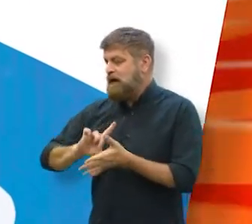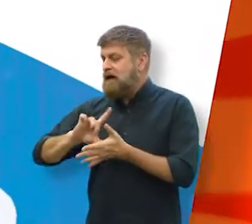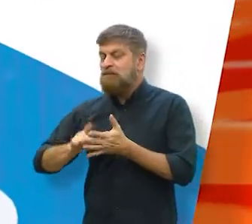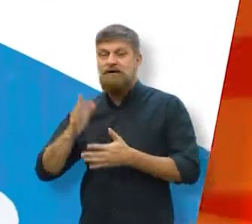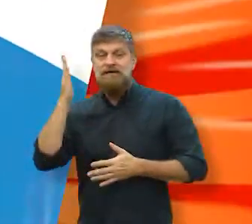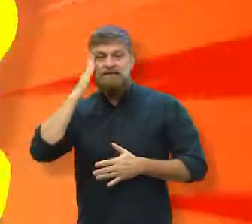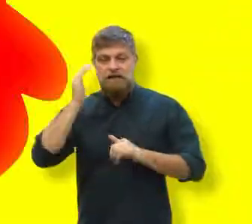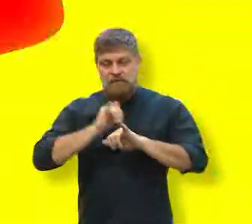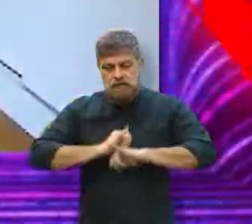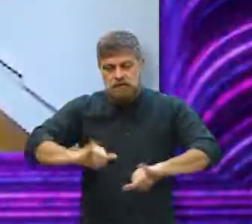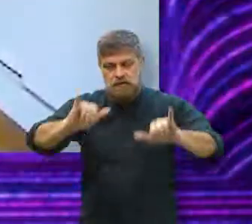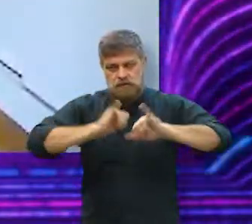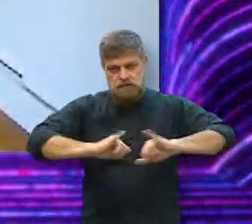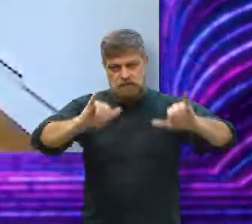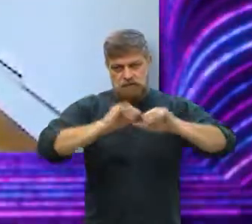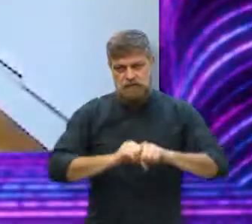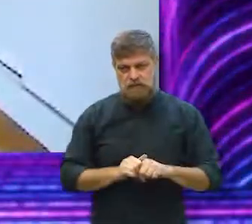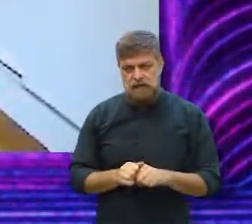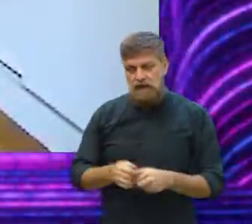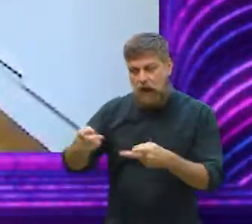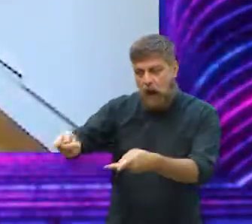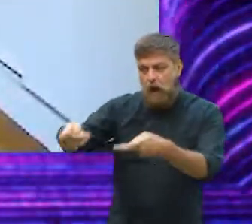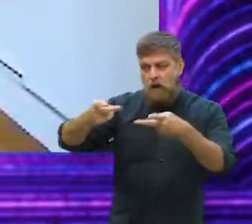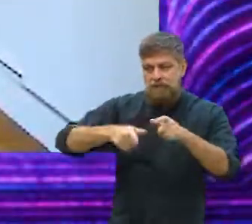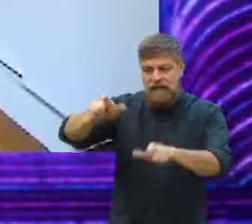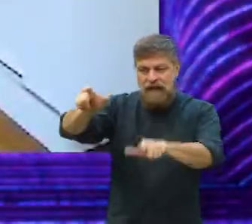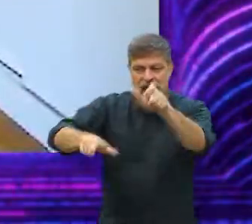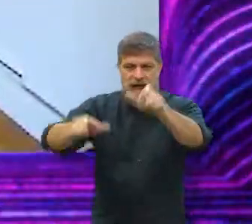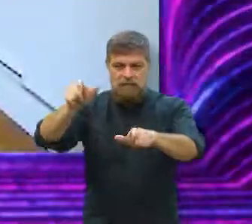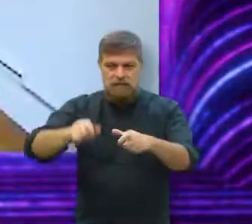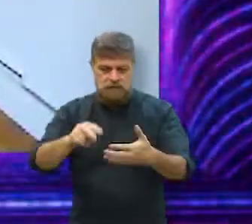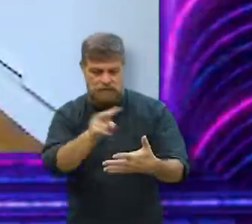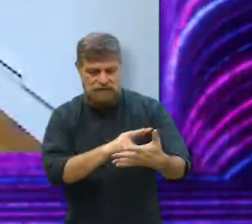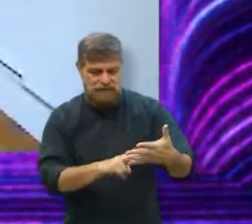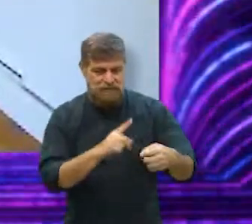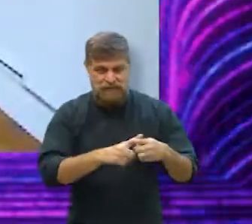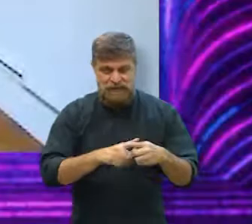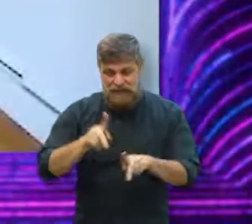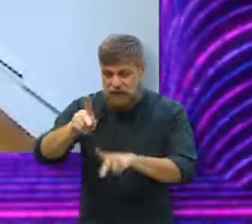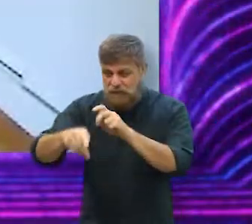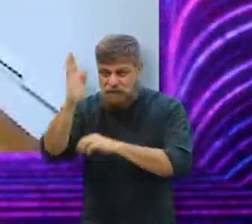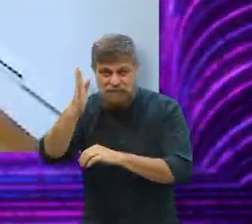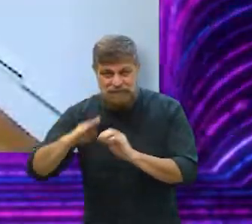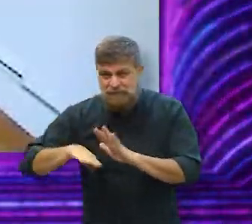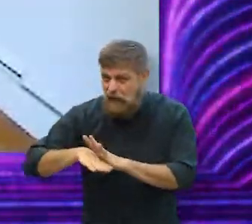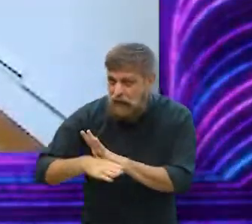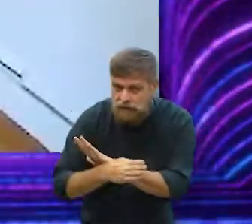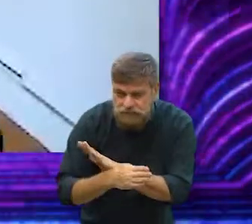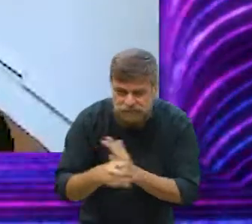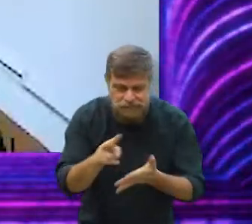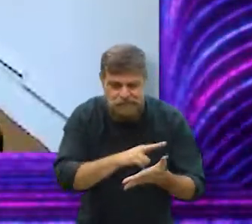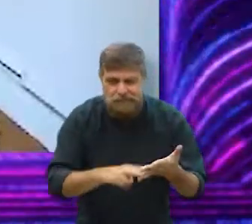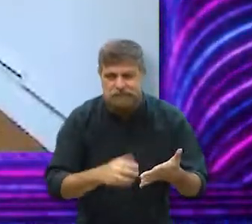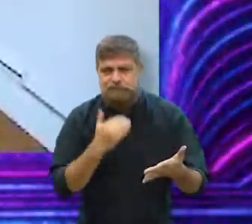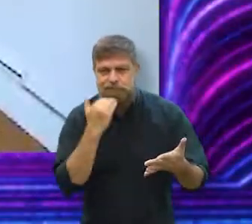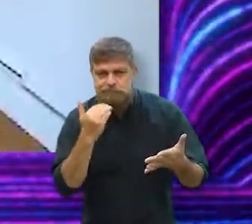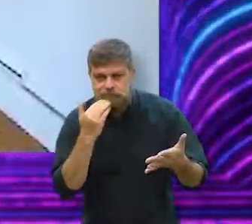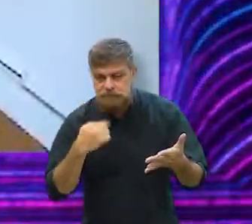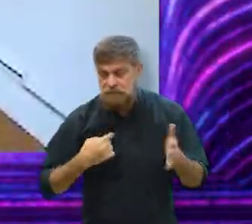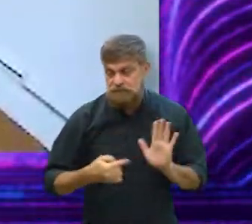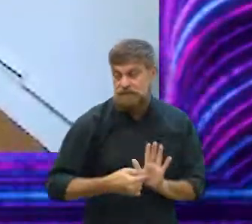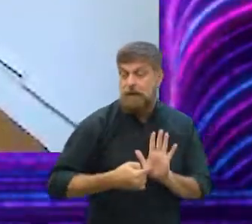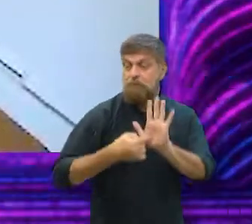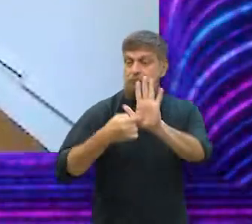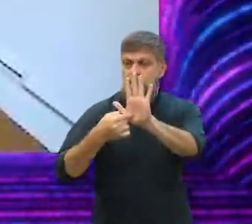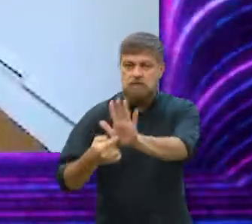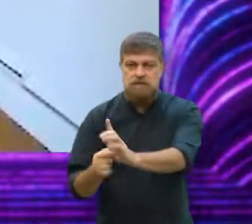divulgar, né? Você tem que saber ir atrás do seu leitor, porque o Brasil não é essencialmente um país leitor, pra caramba, então você ali tem que se mostrar